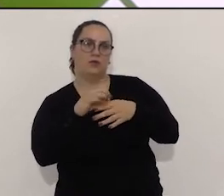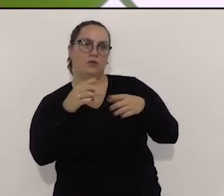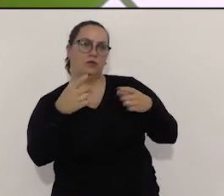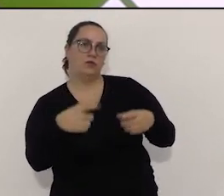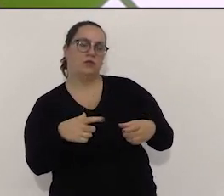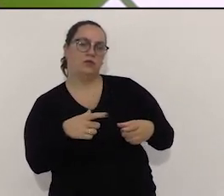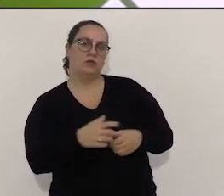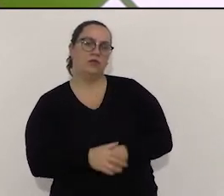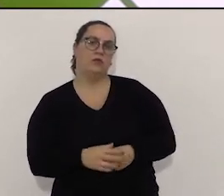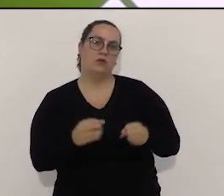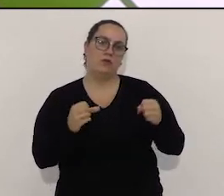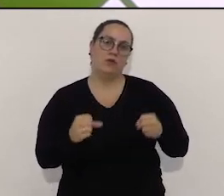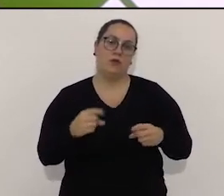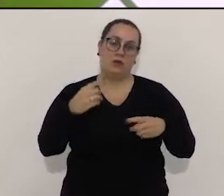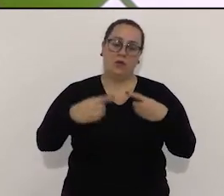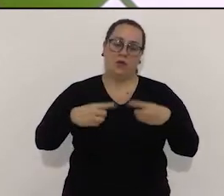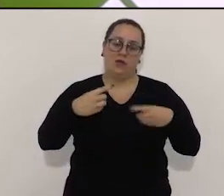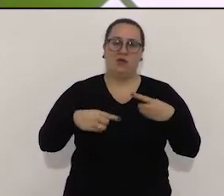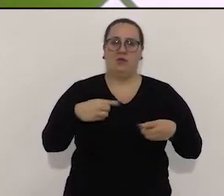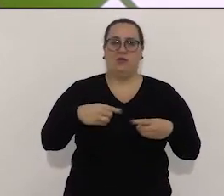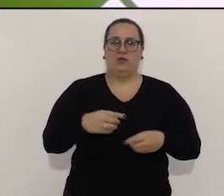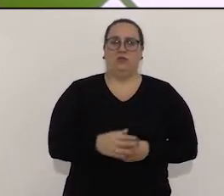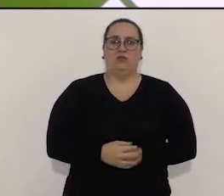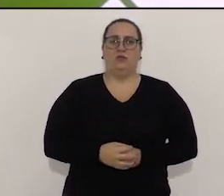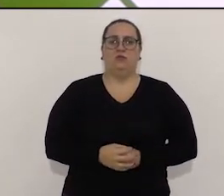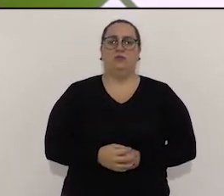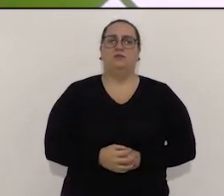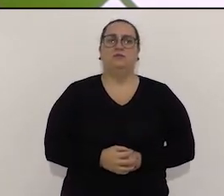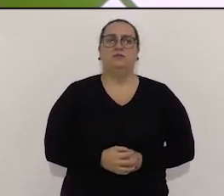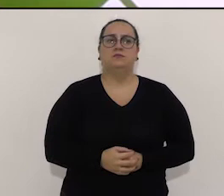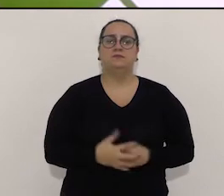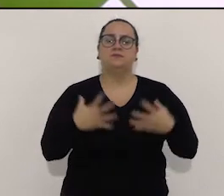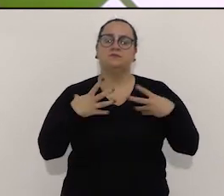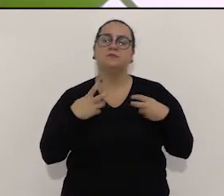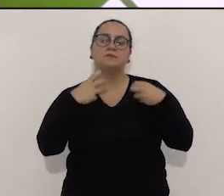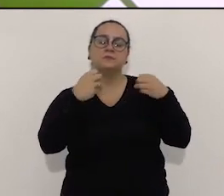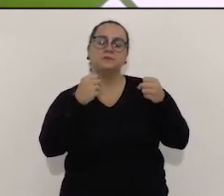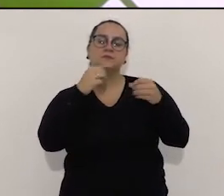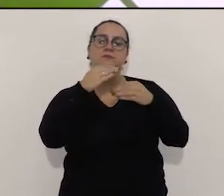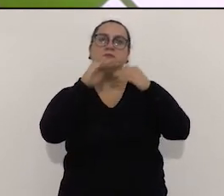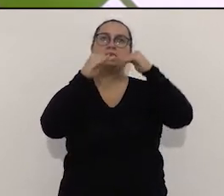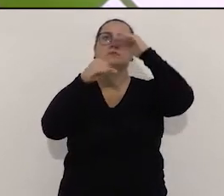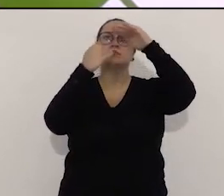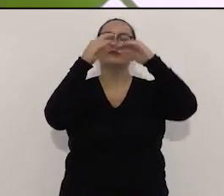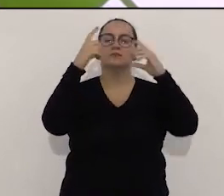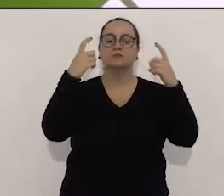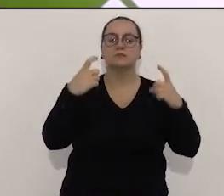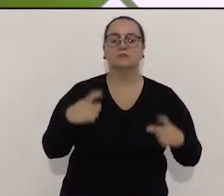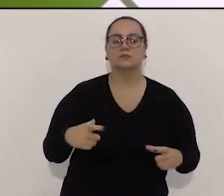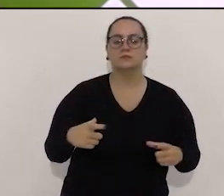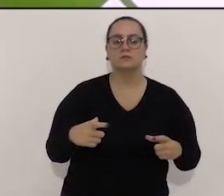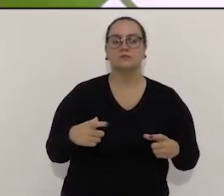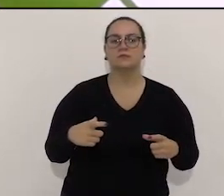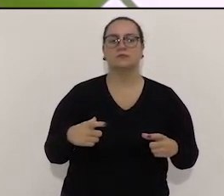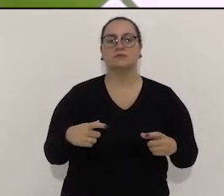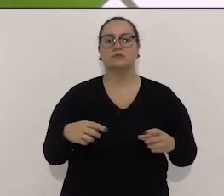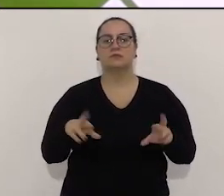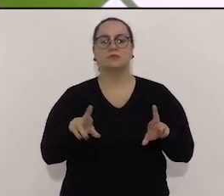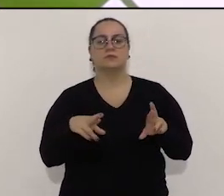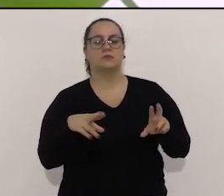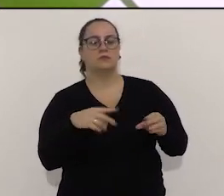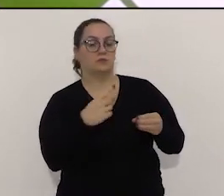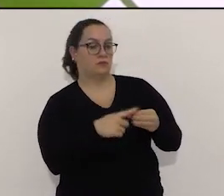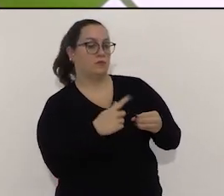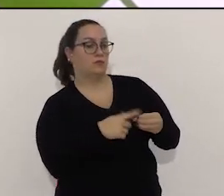que o poder público pode jogar e ter esse incentivo para desenvolver localmente ali na sua